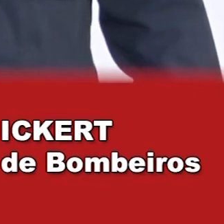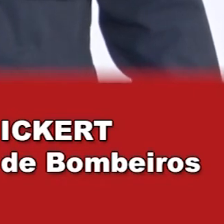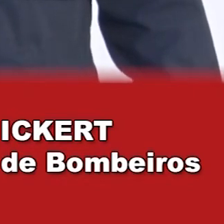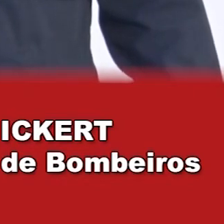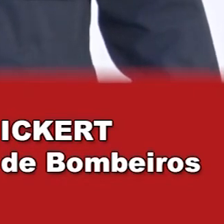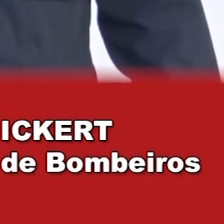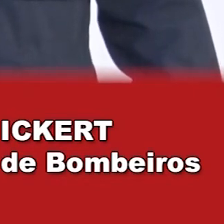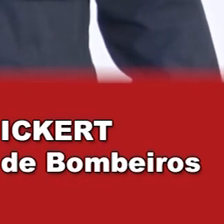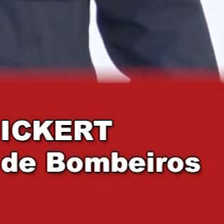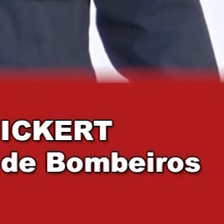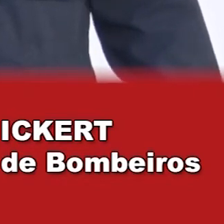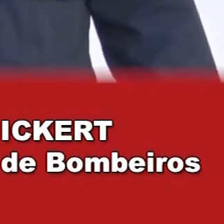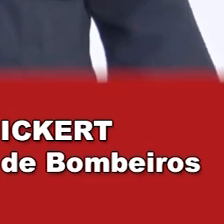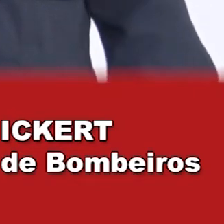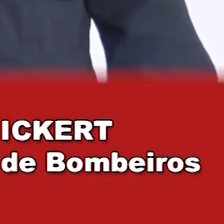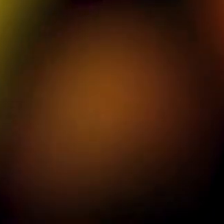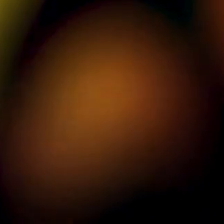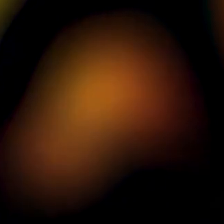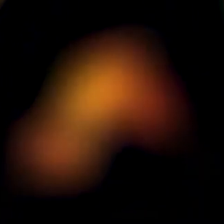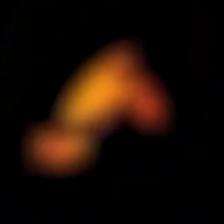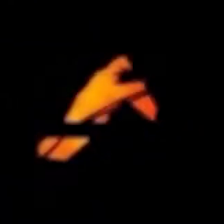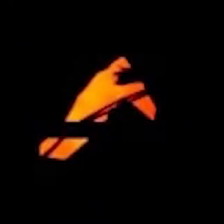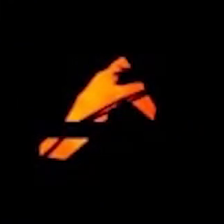a energia elétrica.